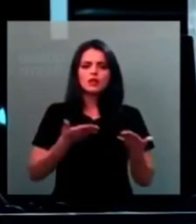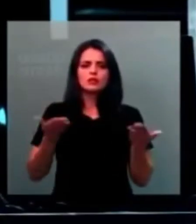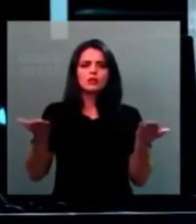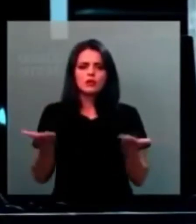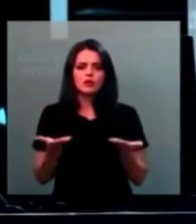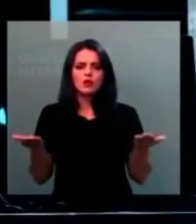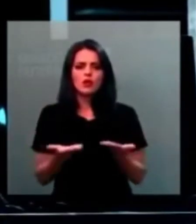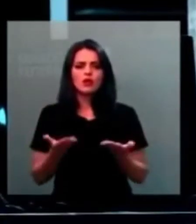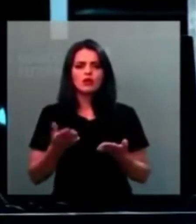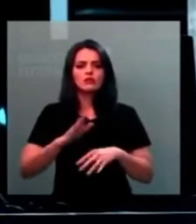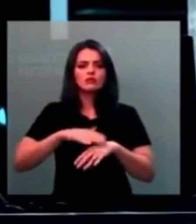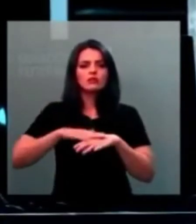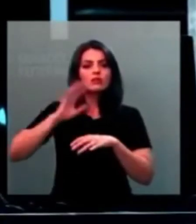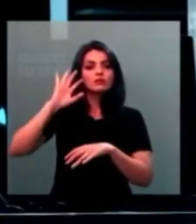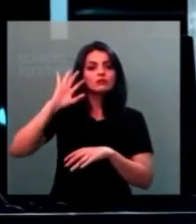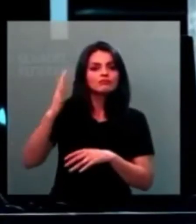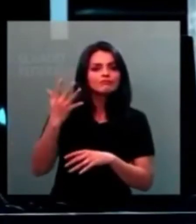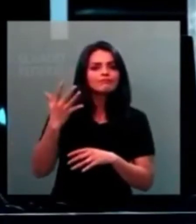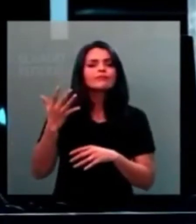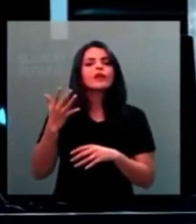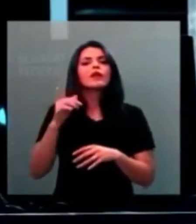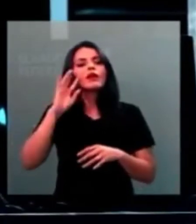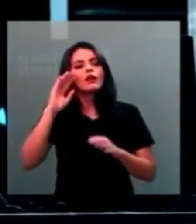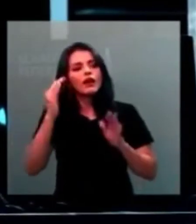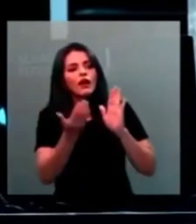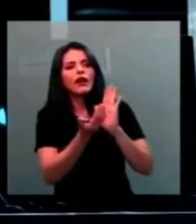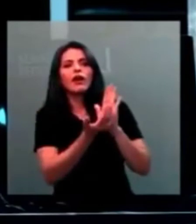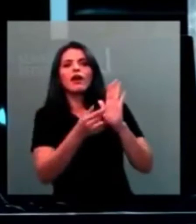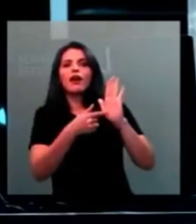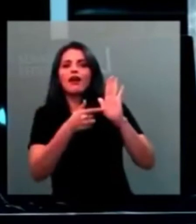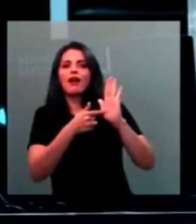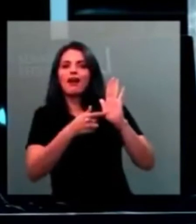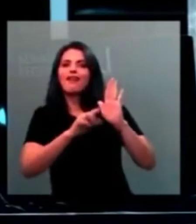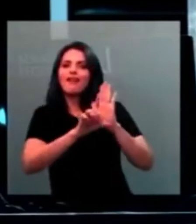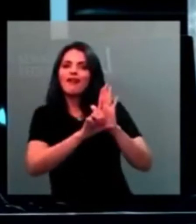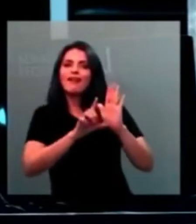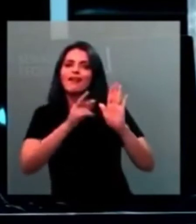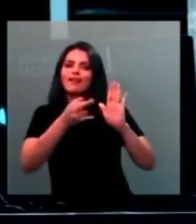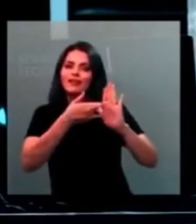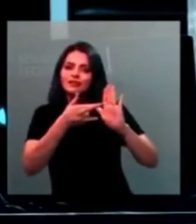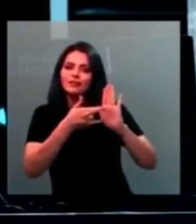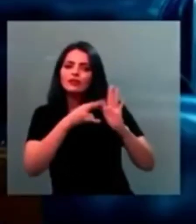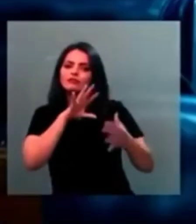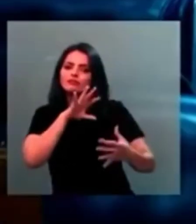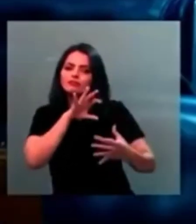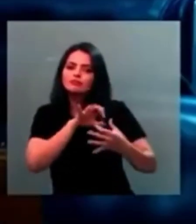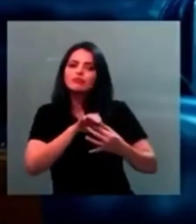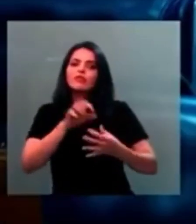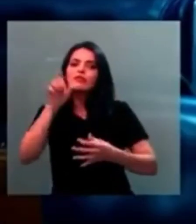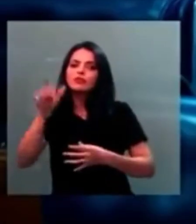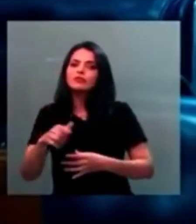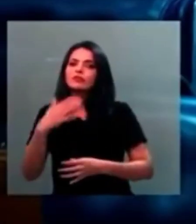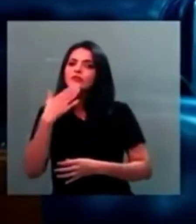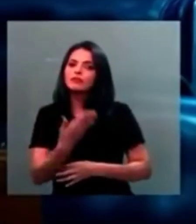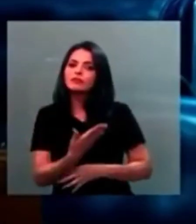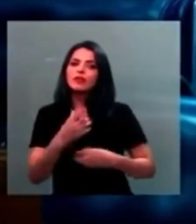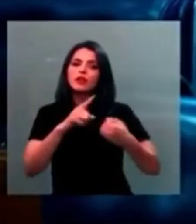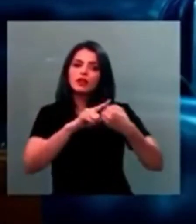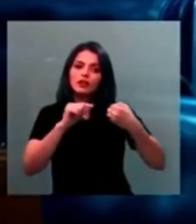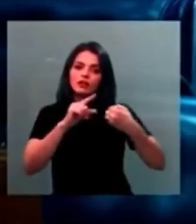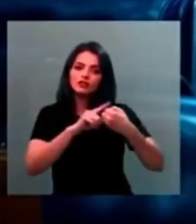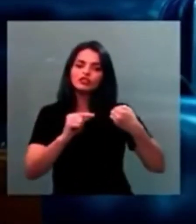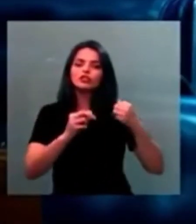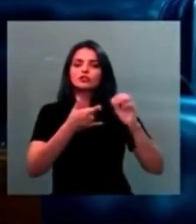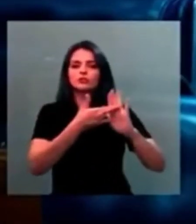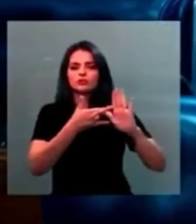de ordem para uma decisão fundamentada, haja vista que vossa excelência funda a questão de ordem em dispositivos do regimento,